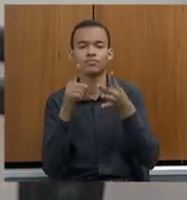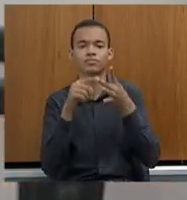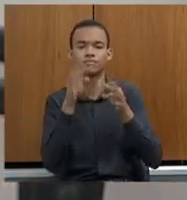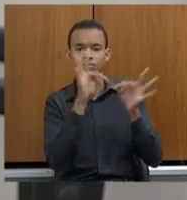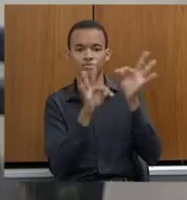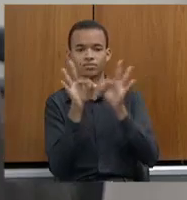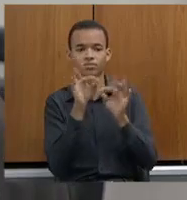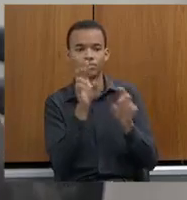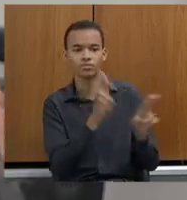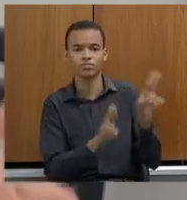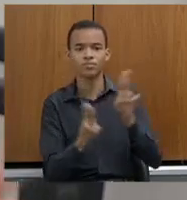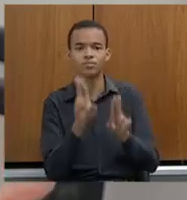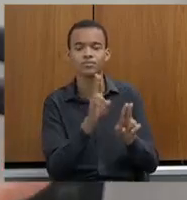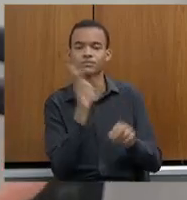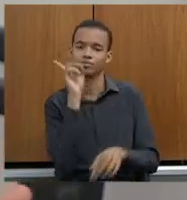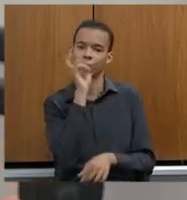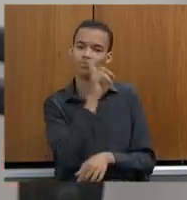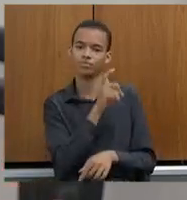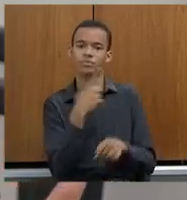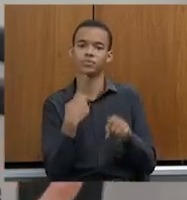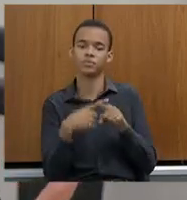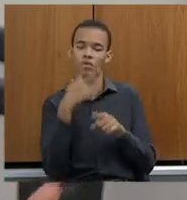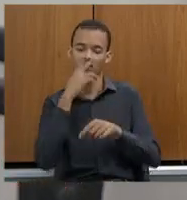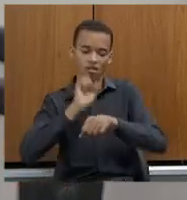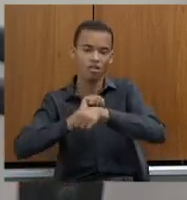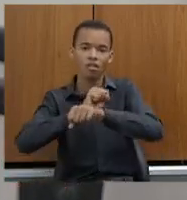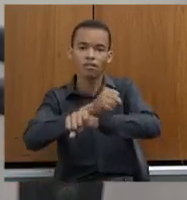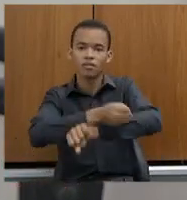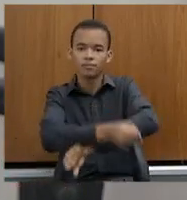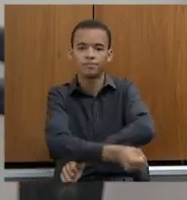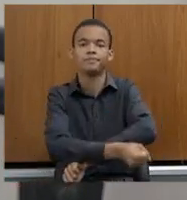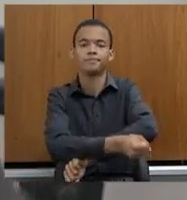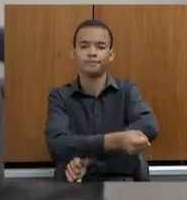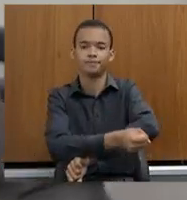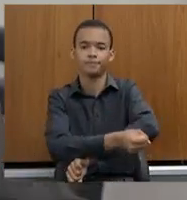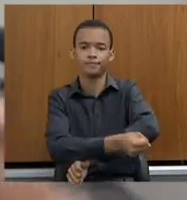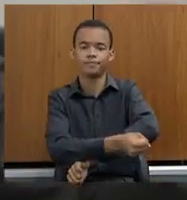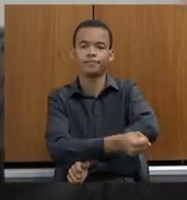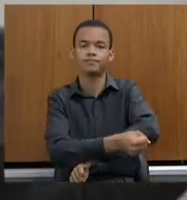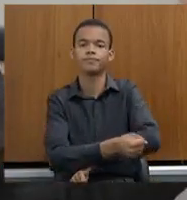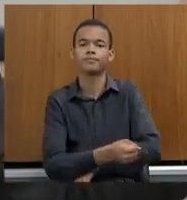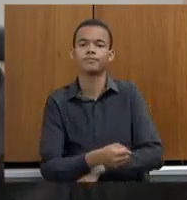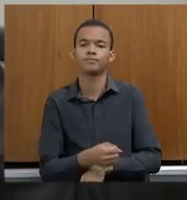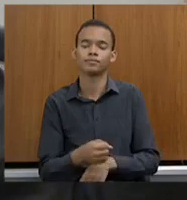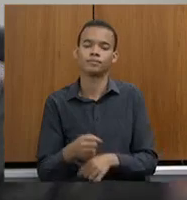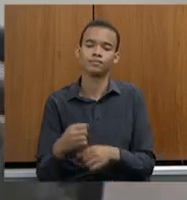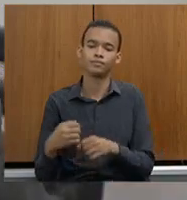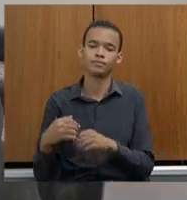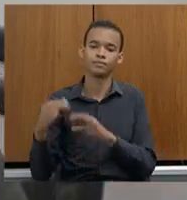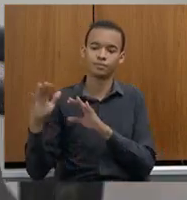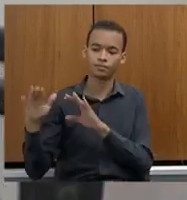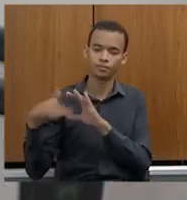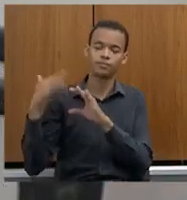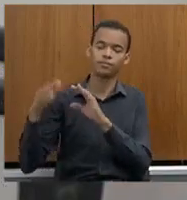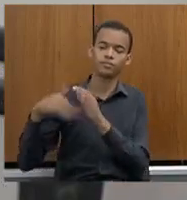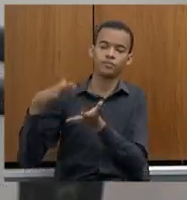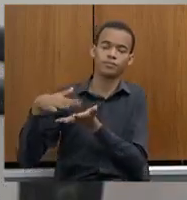adianta, senão a senhora fica escrava do trabalho sem o efetivo. Aí a pilha de inquérito só vai acumulando.